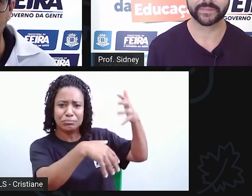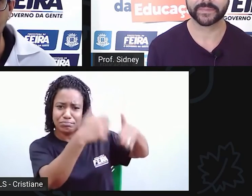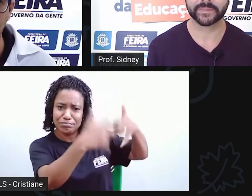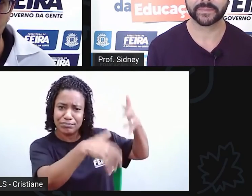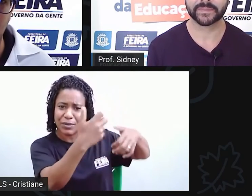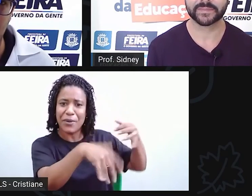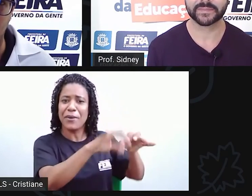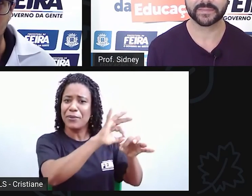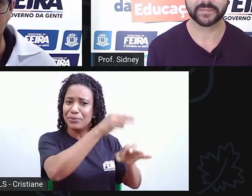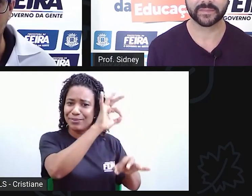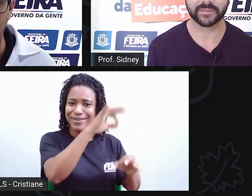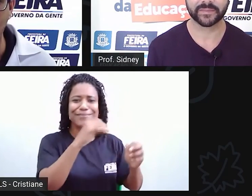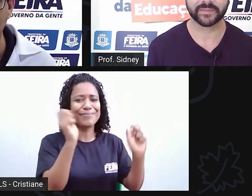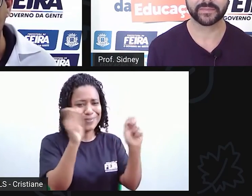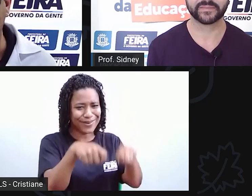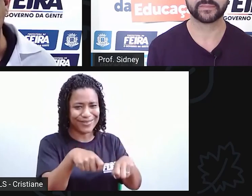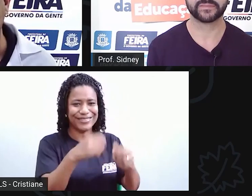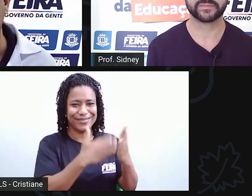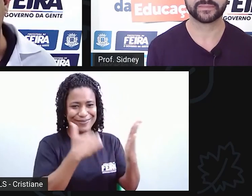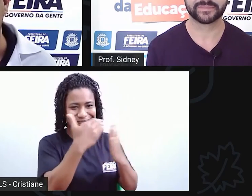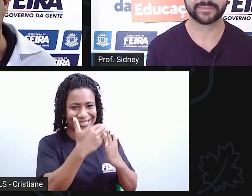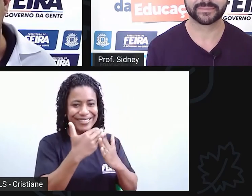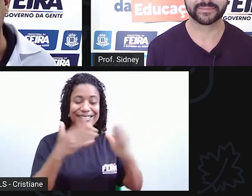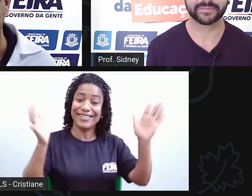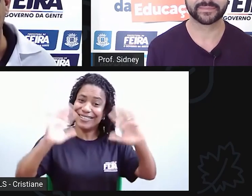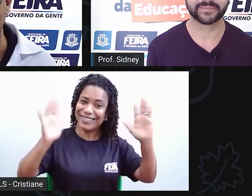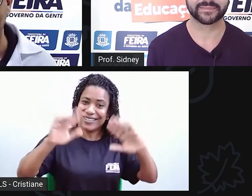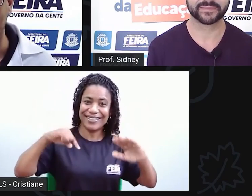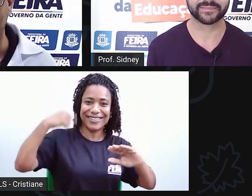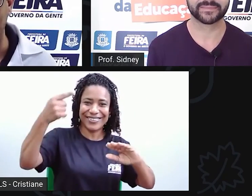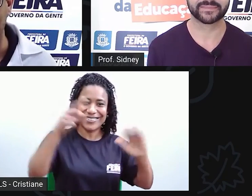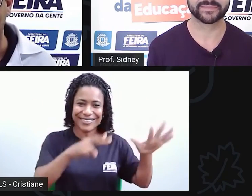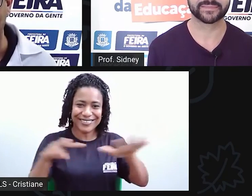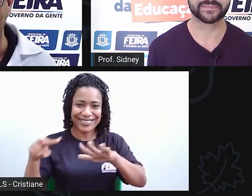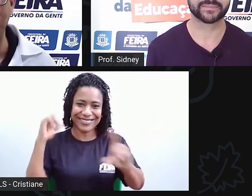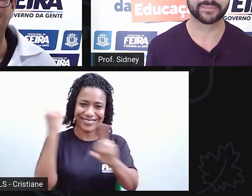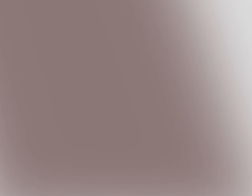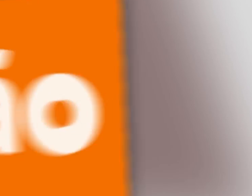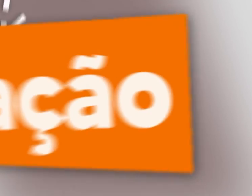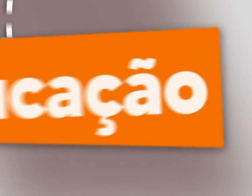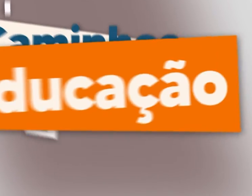conversar com você sobre esses temas. Tá bom? A gente se vê na semana que vem. Tchau, tchau!